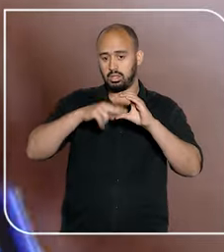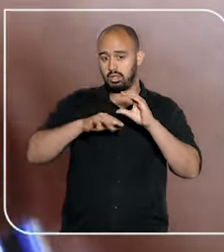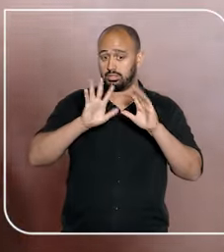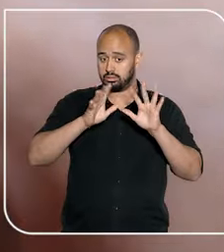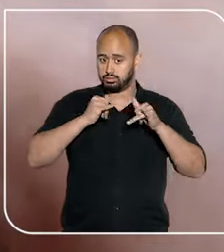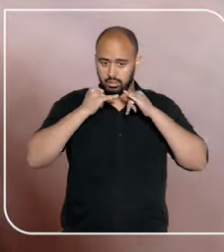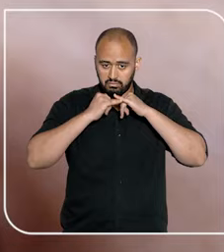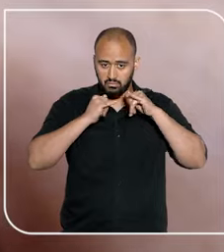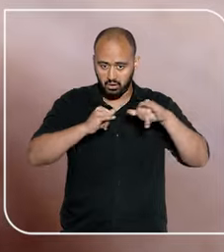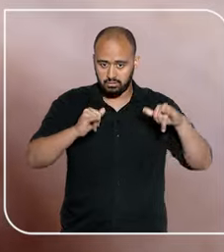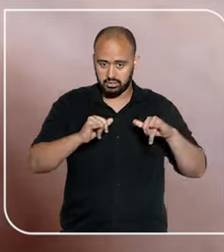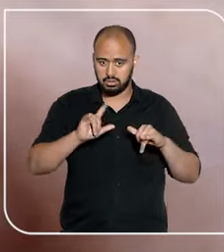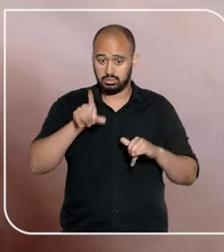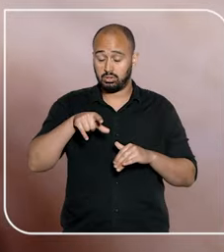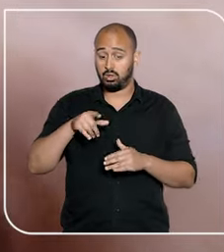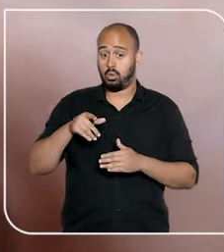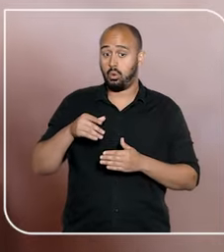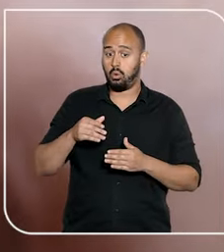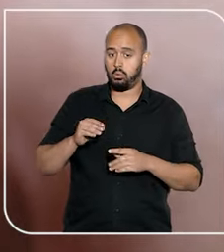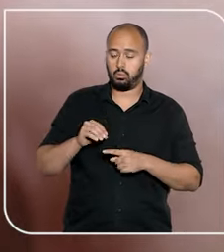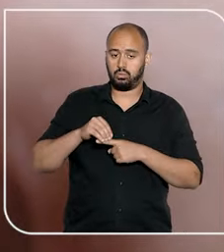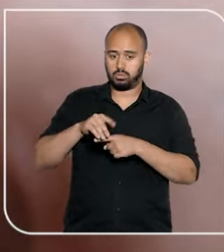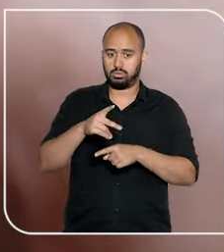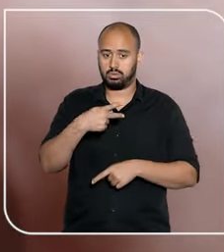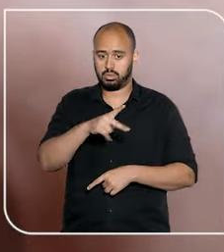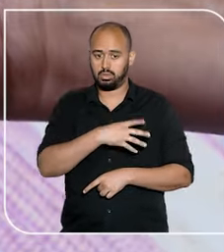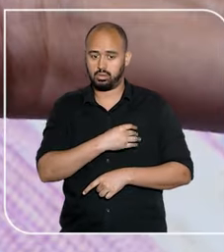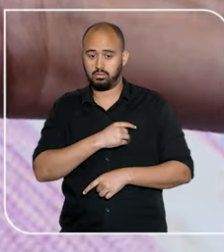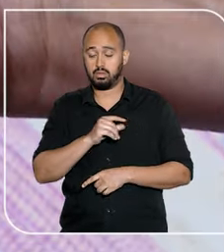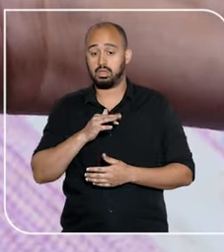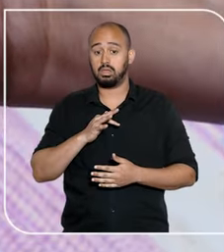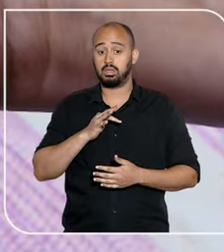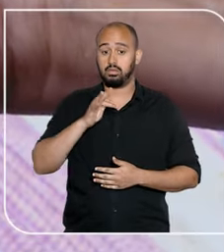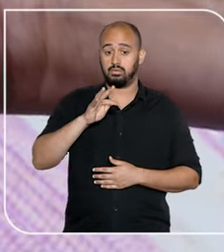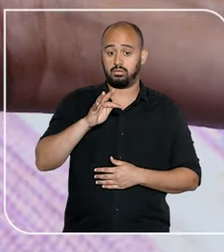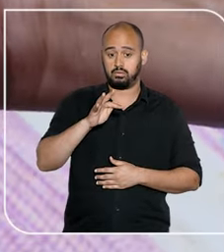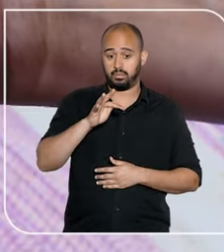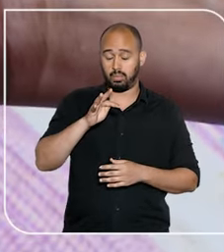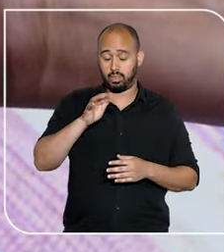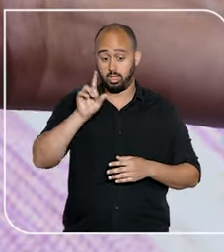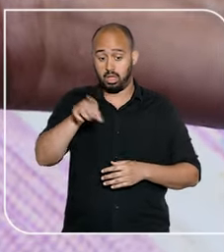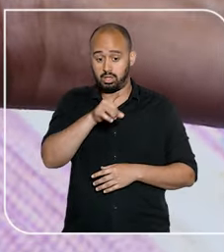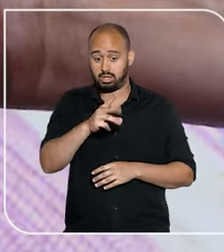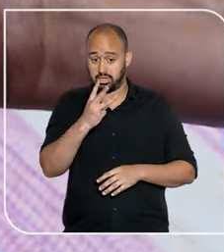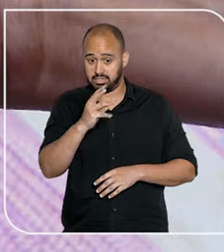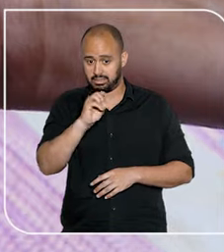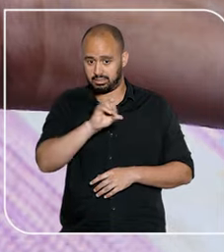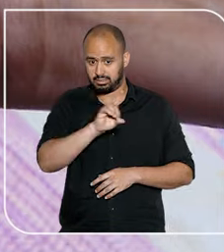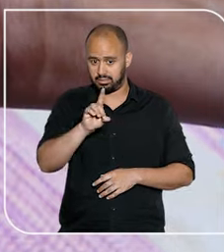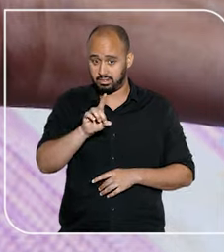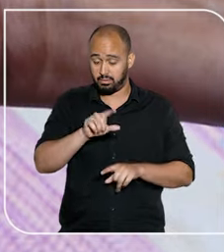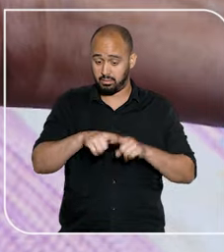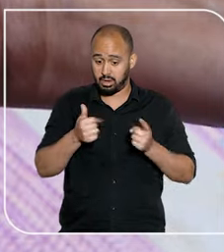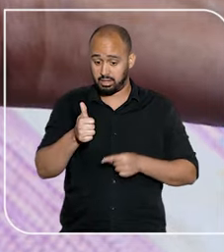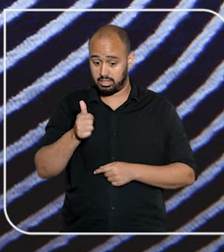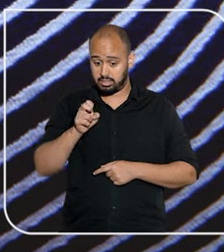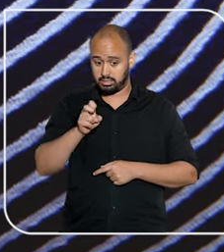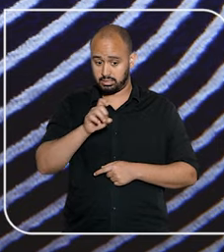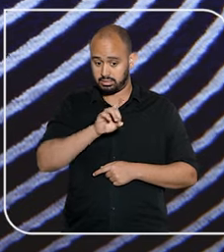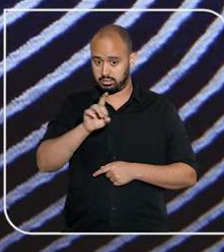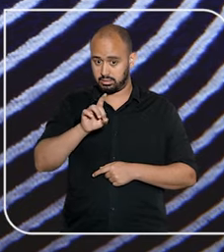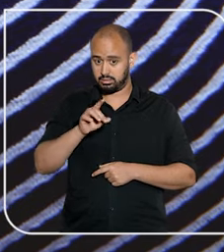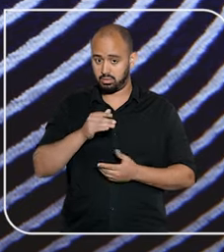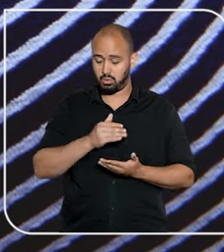-mail, ela foi avisada que o serviço contratado para os filhos seria encerrado em 30 dias, mas na metade do prazo,